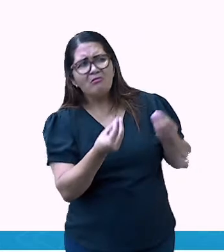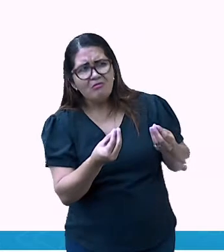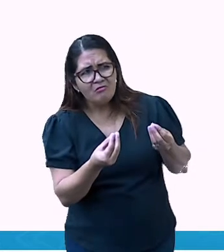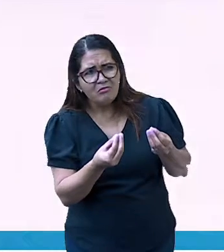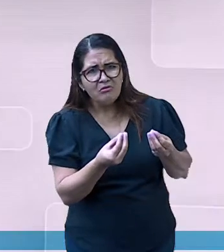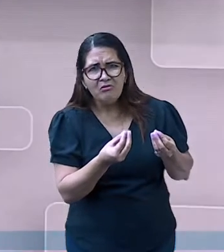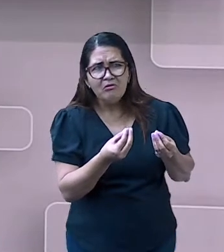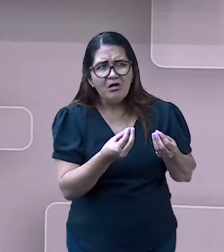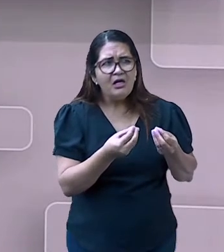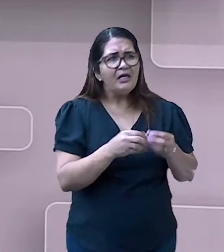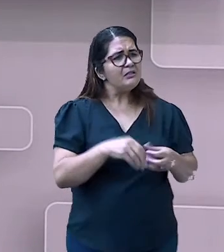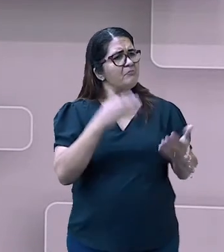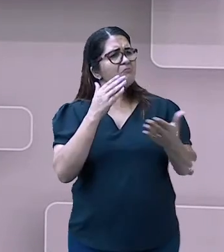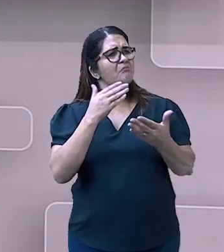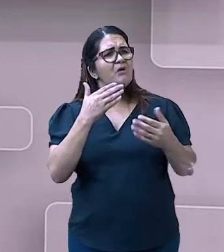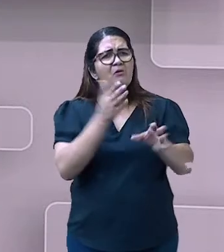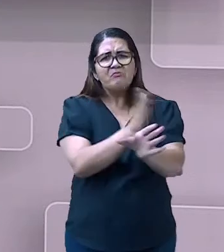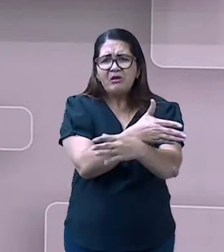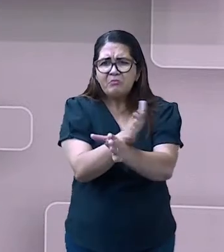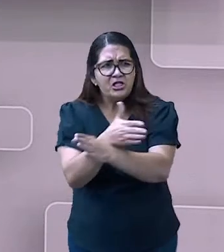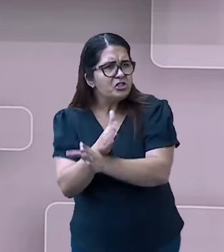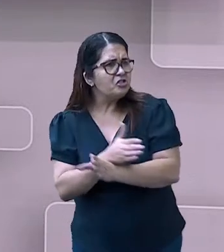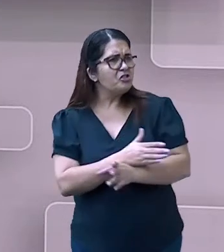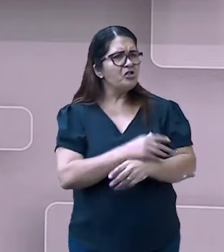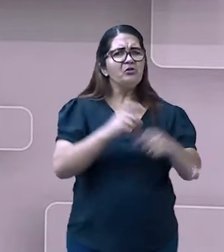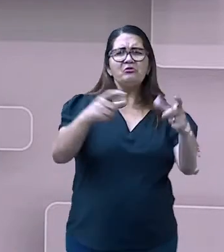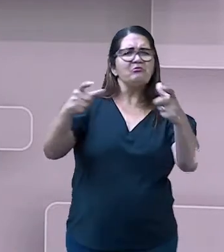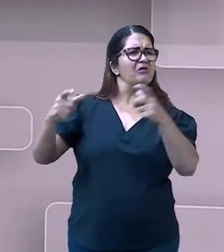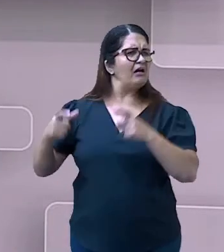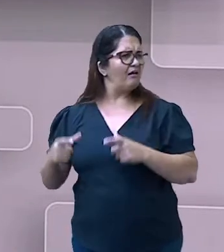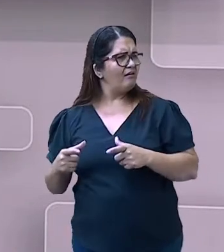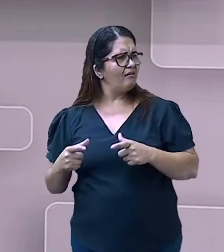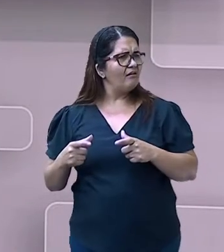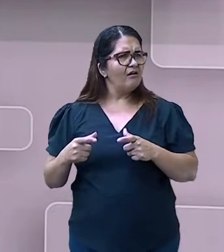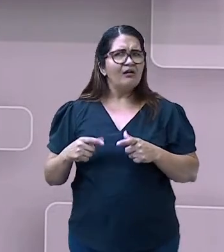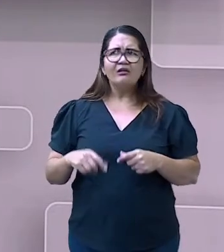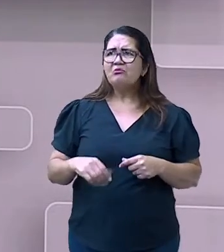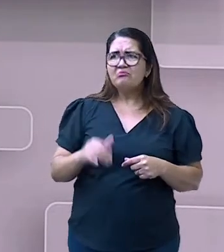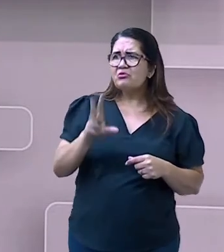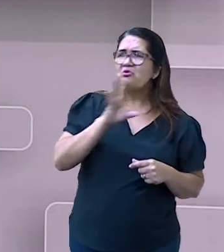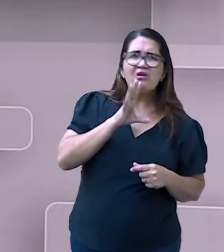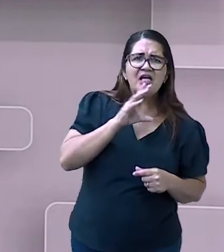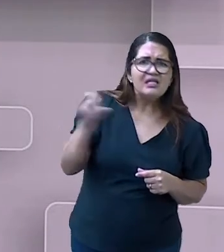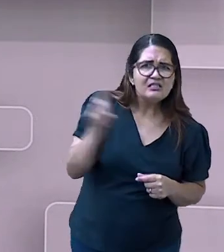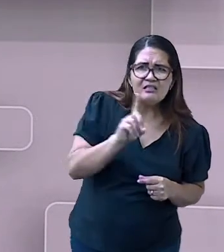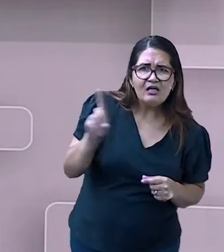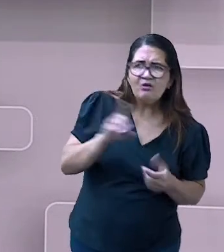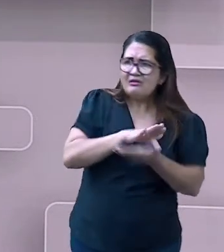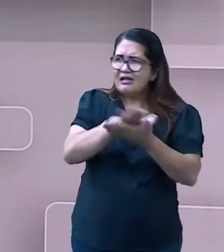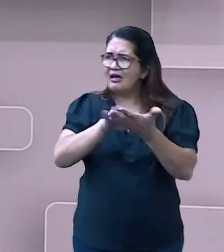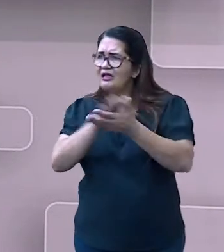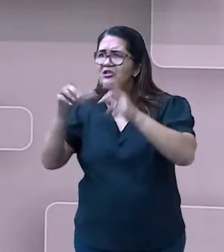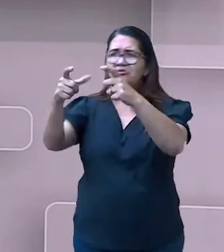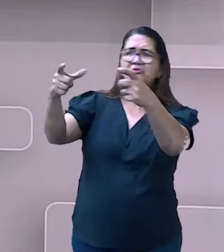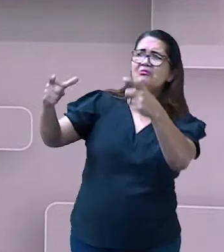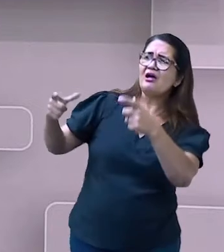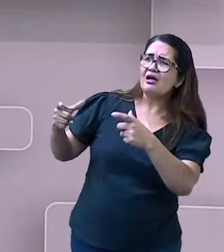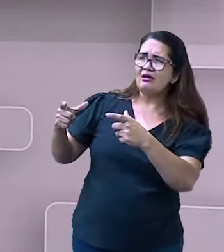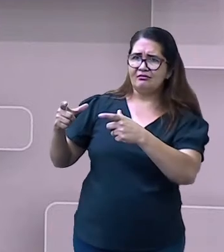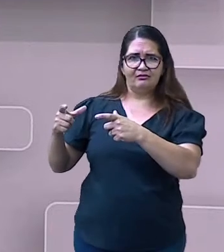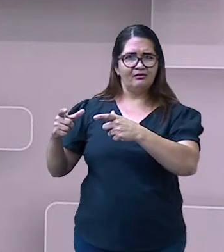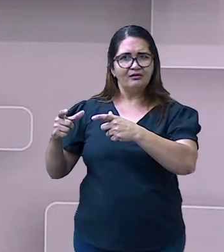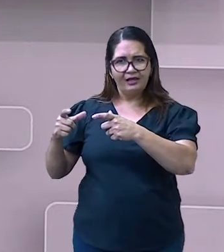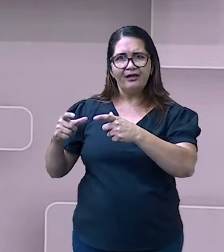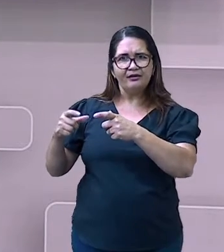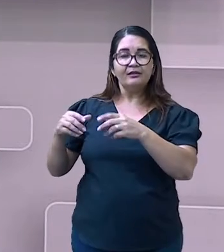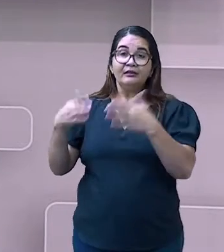se perder ou não ter uma referência, né? Mas essas referências, elas são muito importantes, principalmente